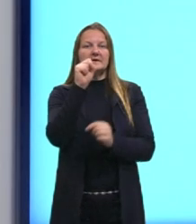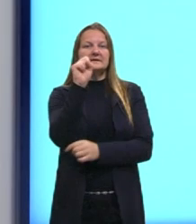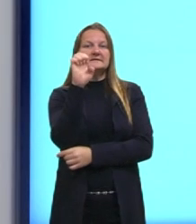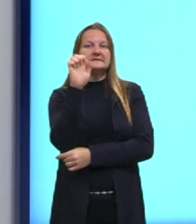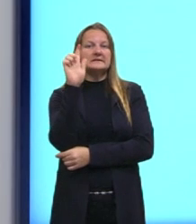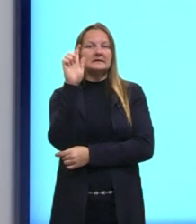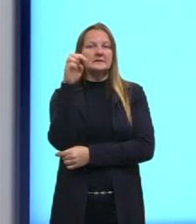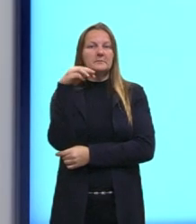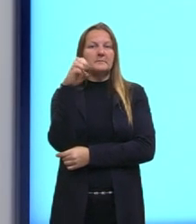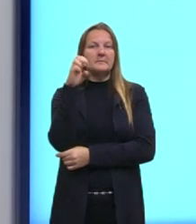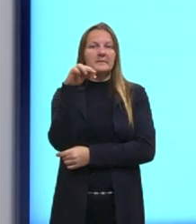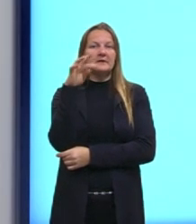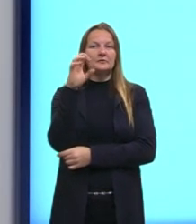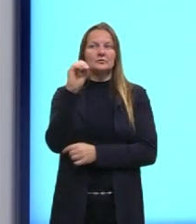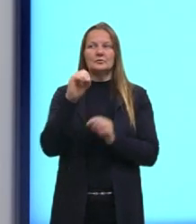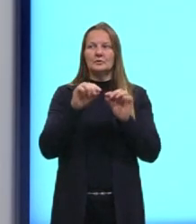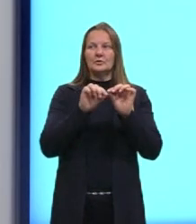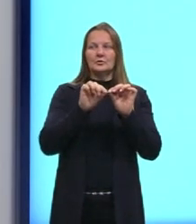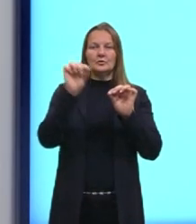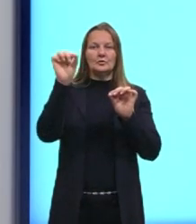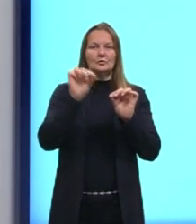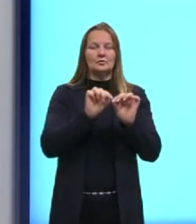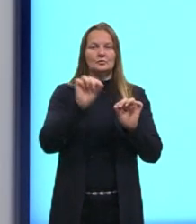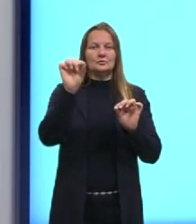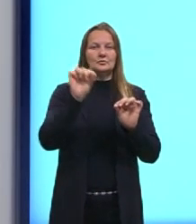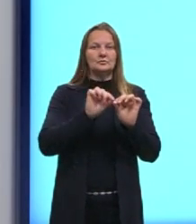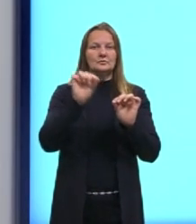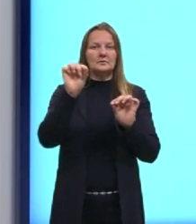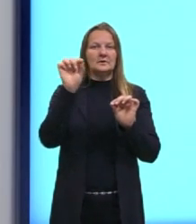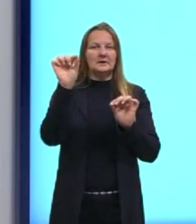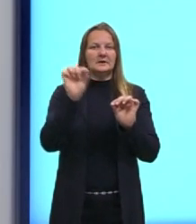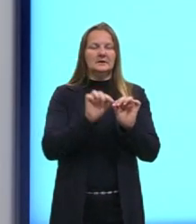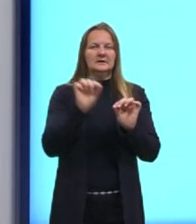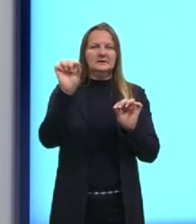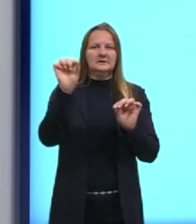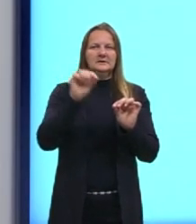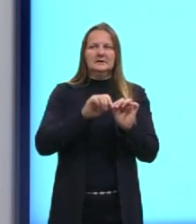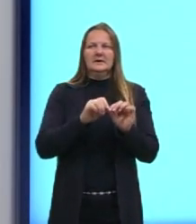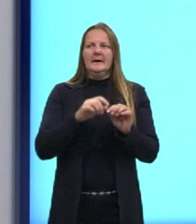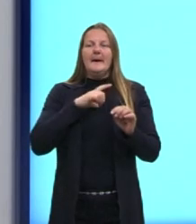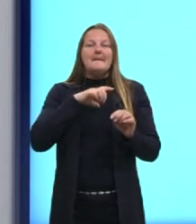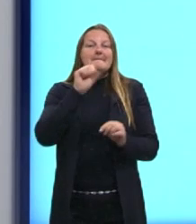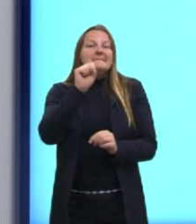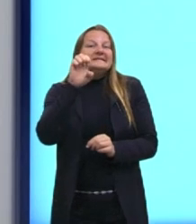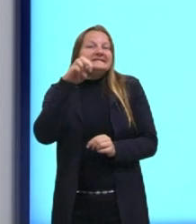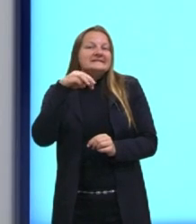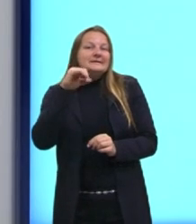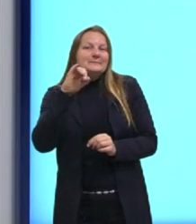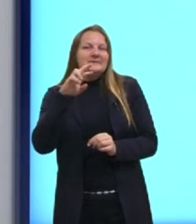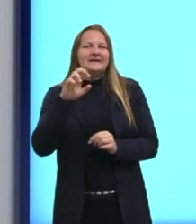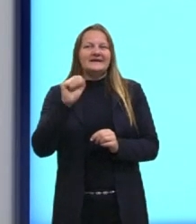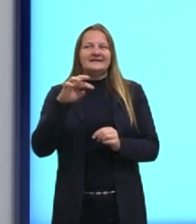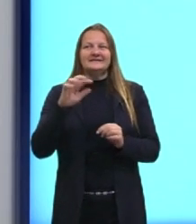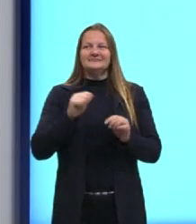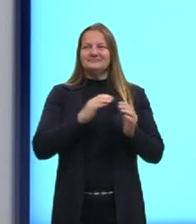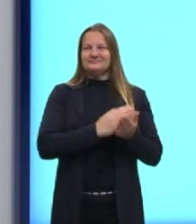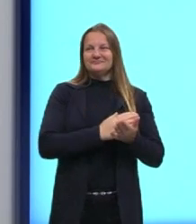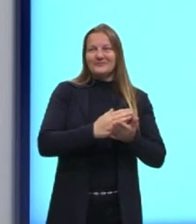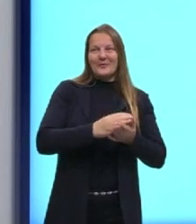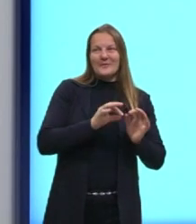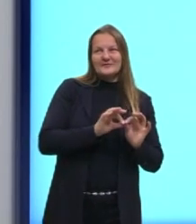segmento, ele começa em um ponto e termina em outro ponto específico. A semirreta começa num pontinho e